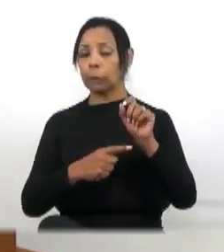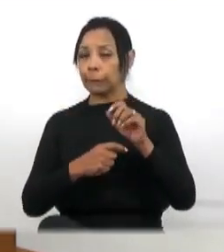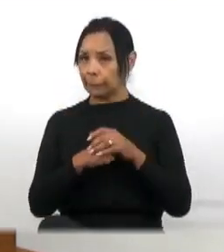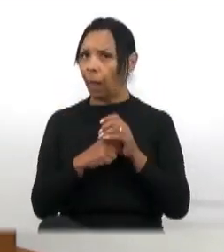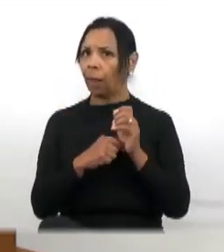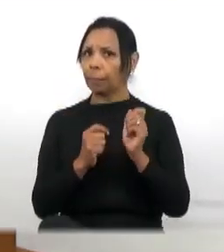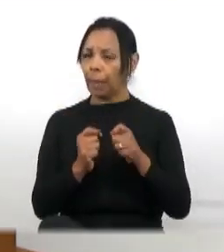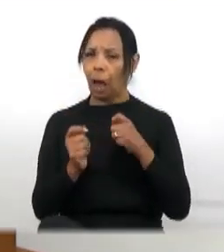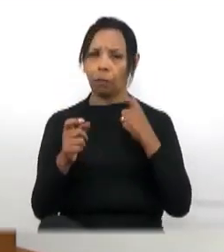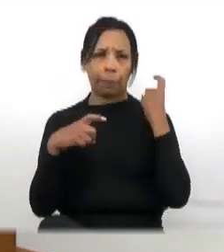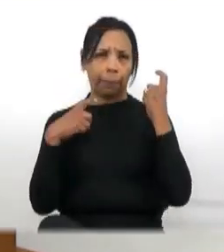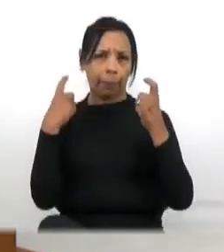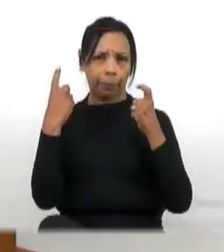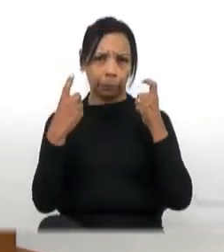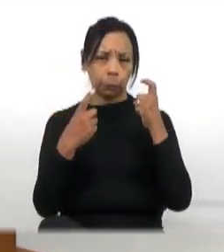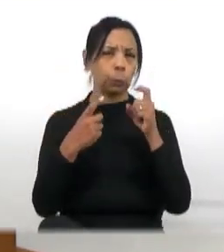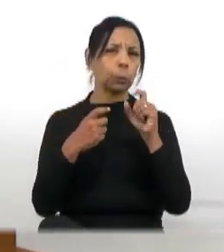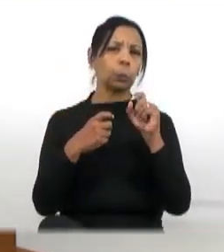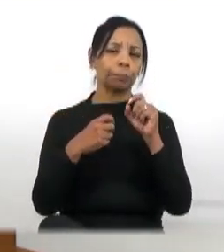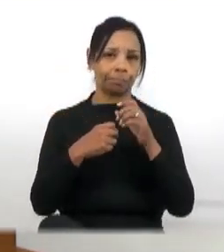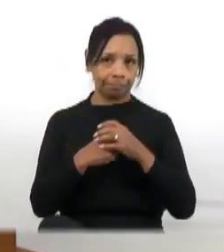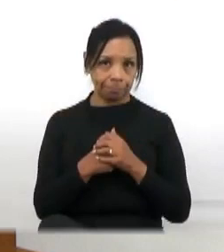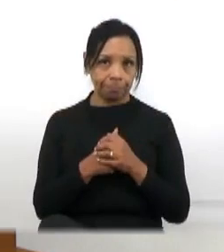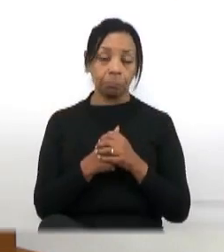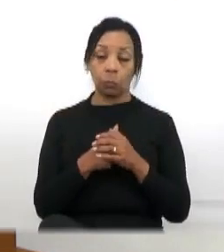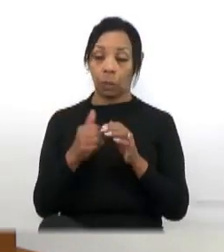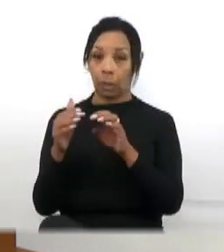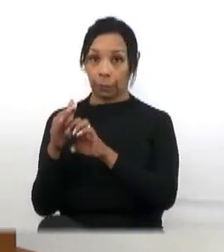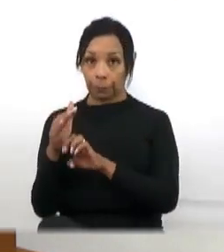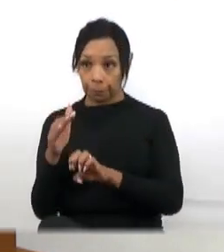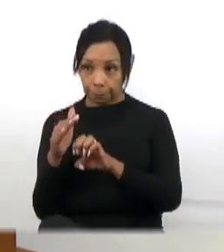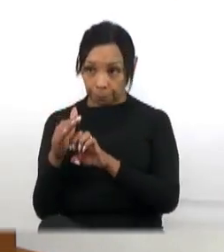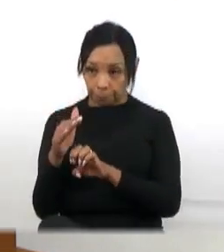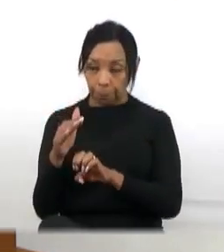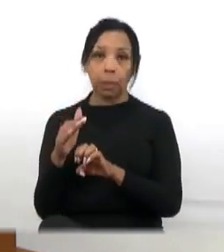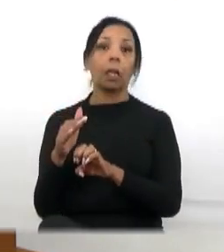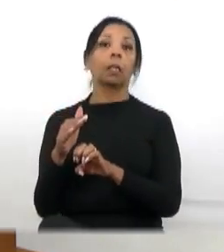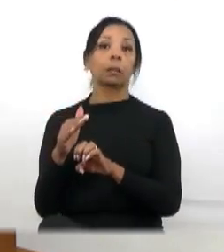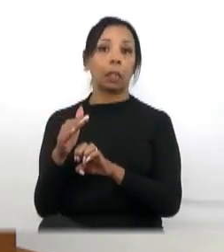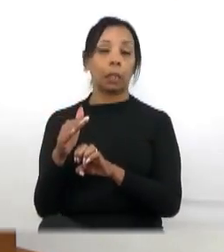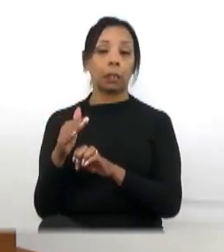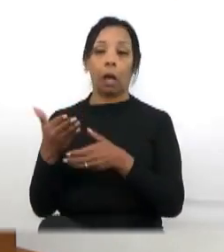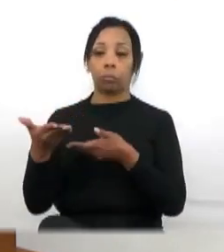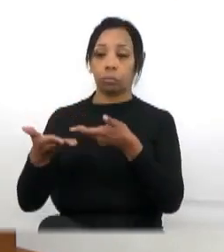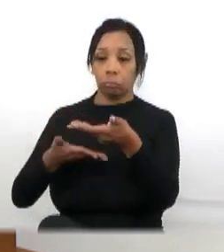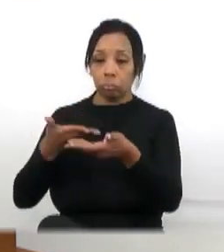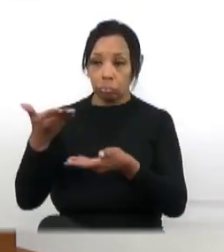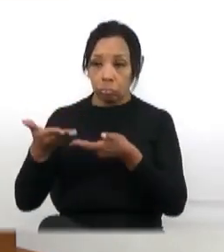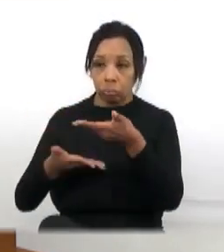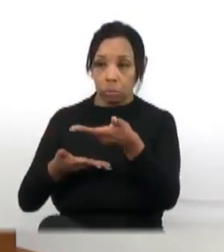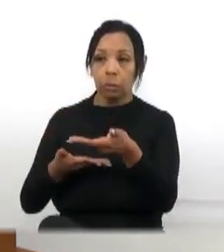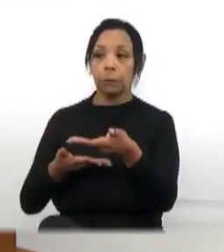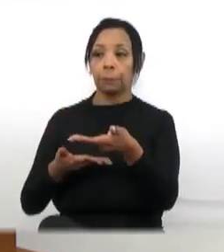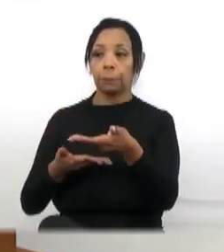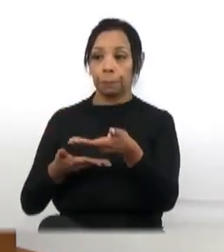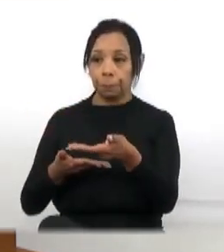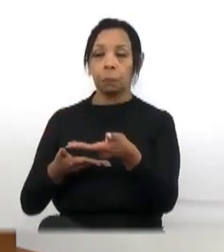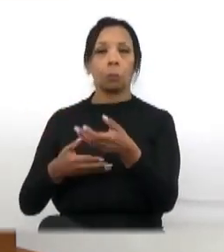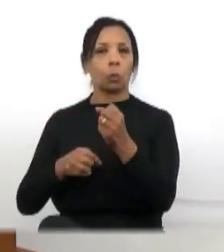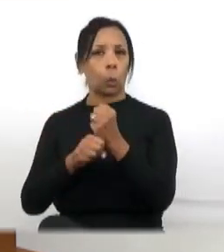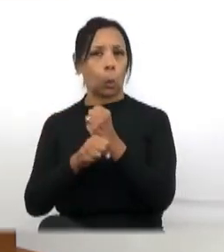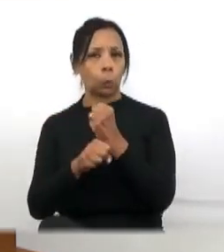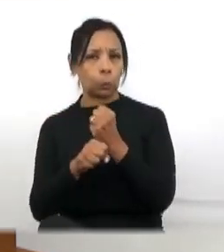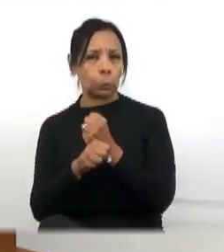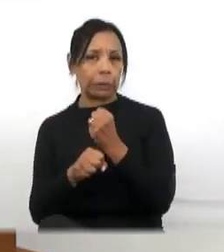Que é o fato que toda e qualquer empresa, toda e qualquer empresa que presta serviço aqui em Bragança, e as construtoras têm muita dificuldade